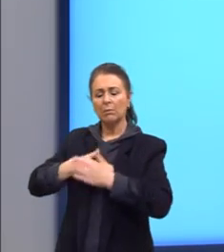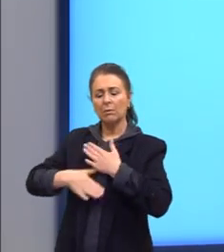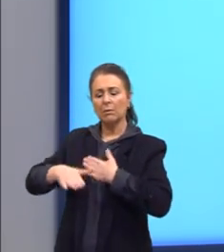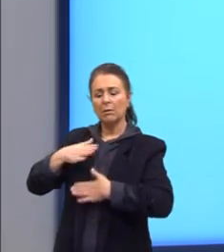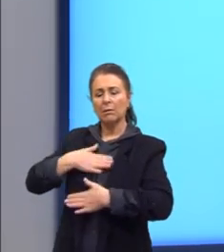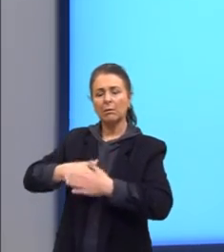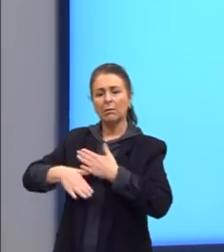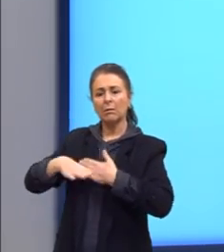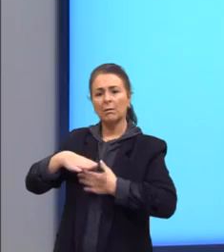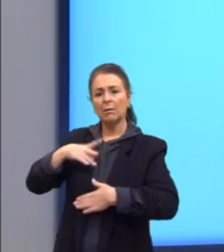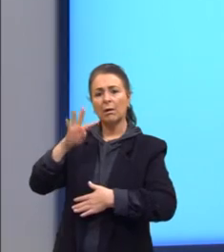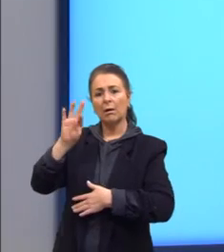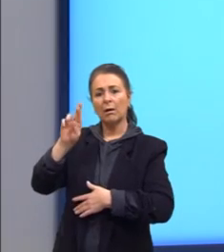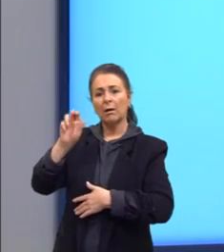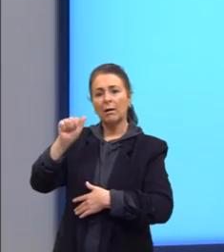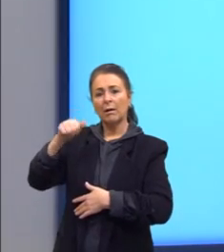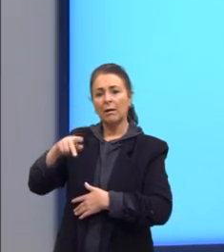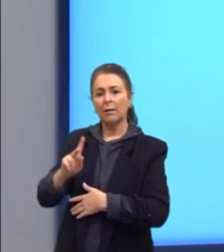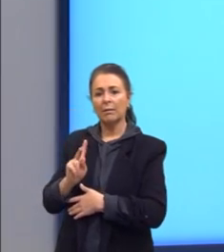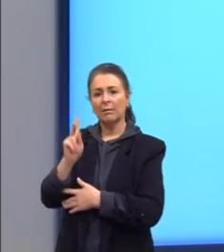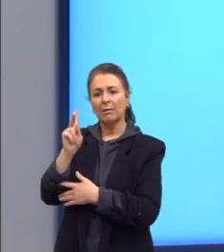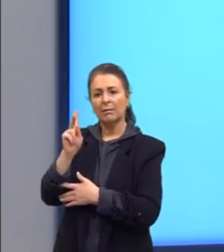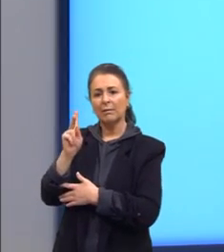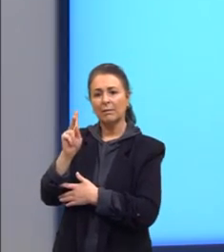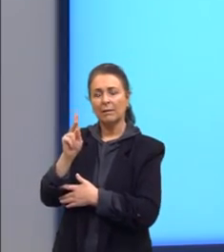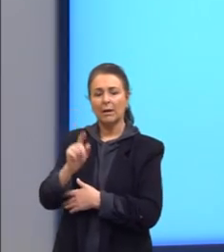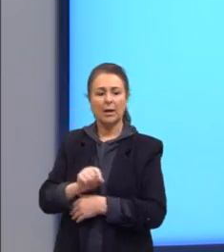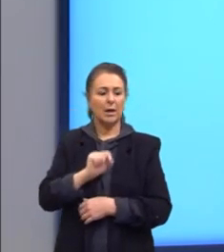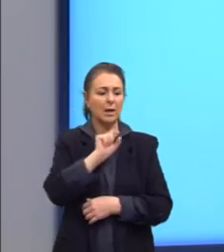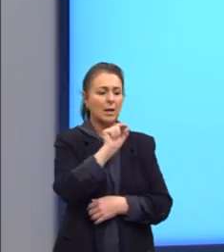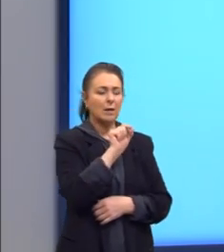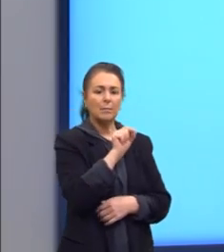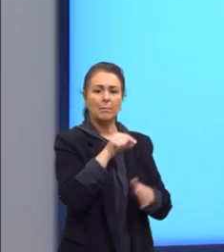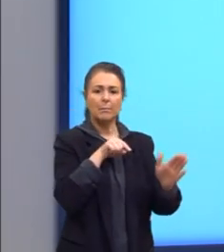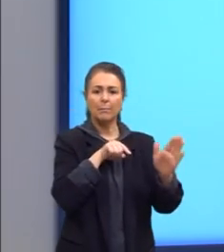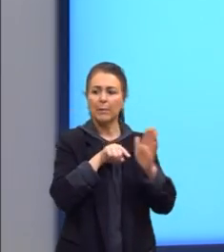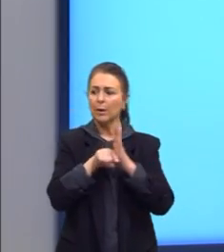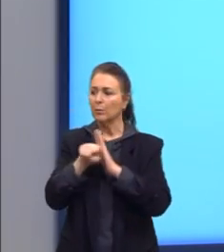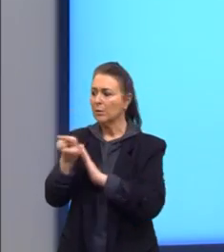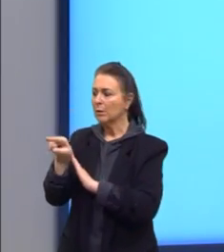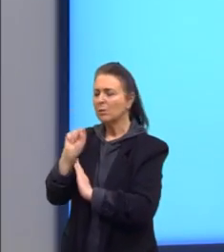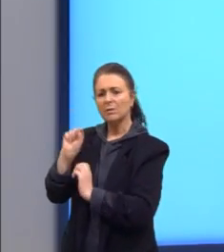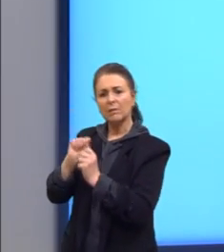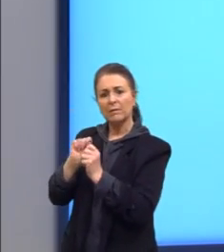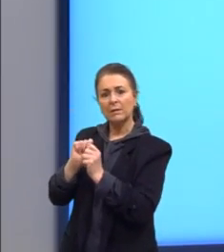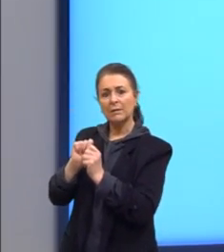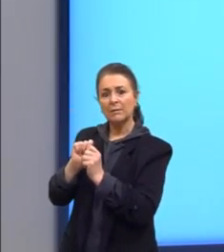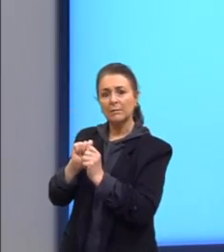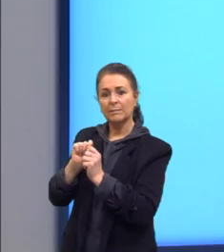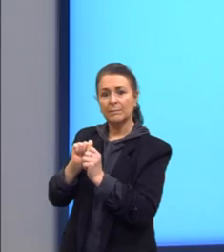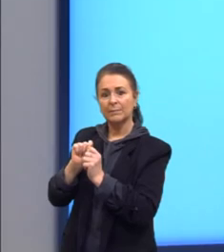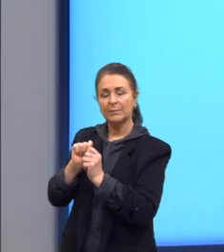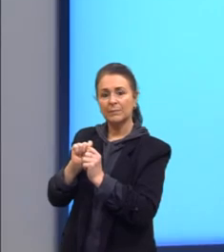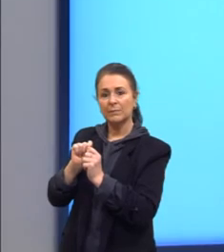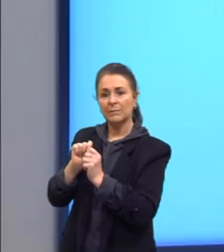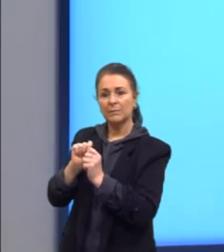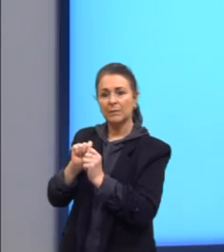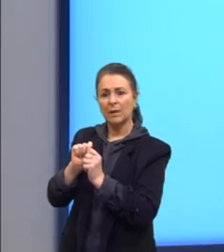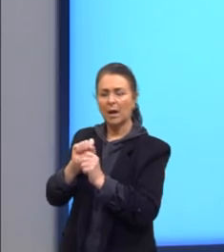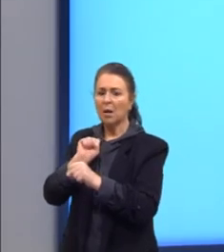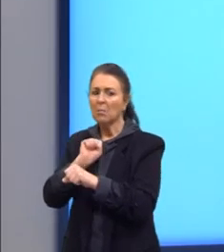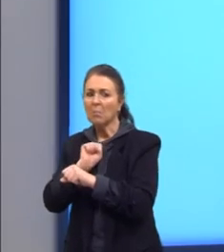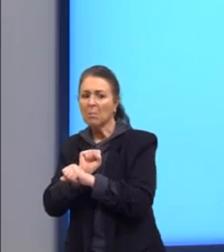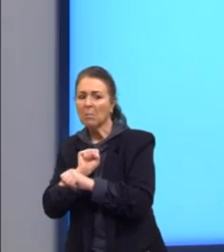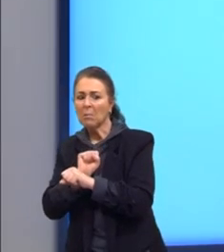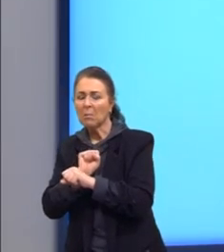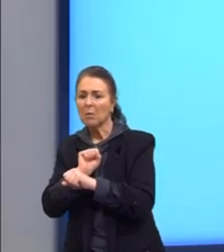tranquilo. E João diz, o que você está fazendo? Para ali. Tem um trecho